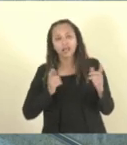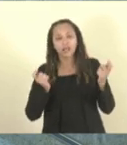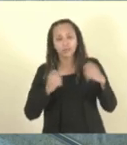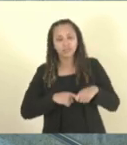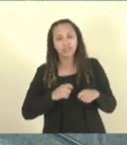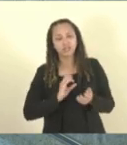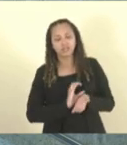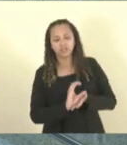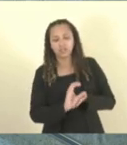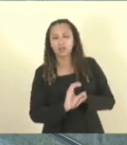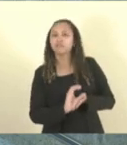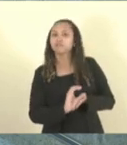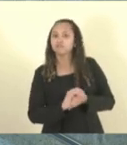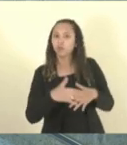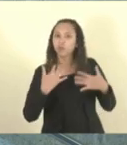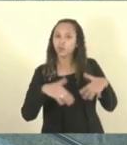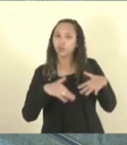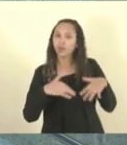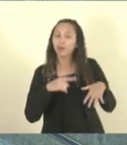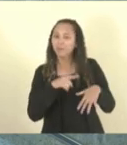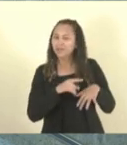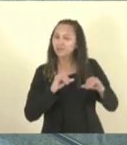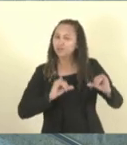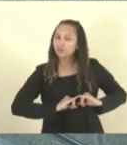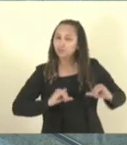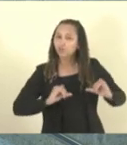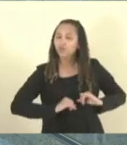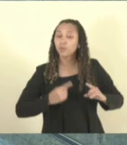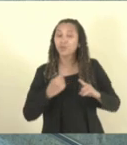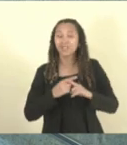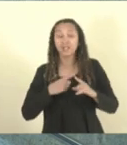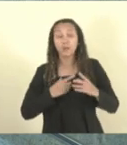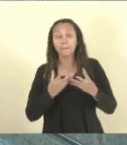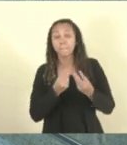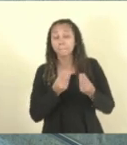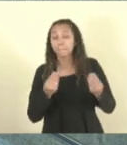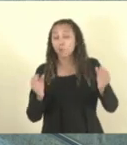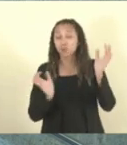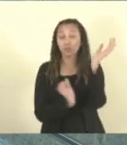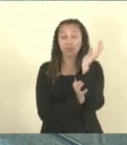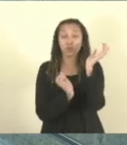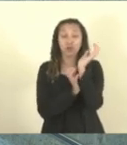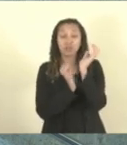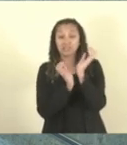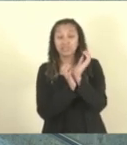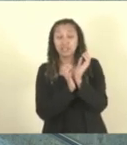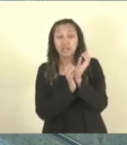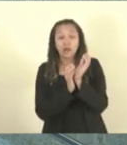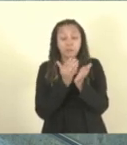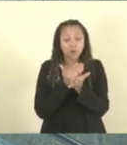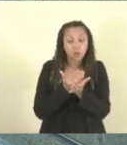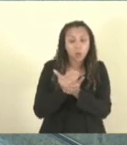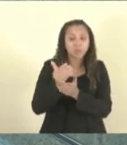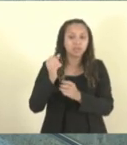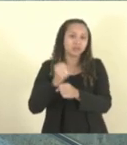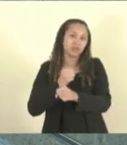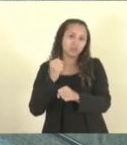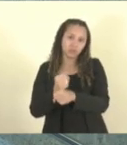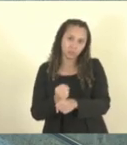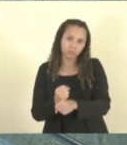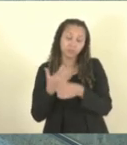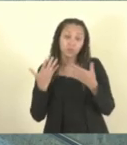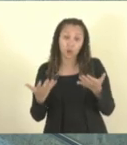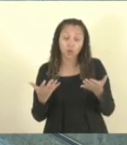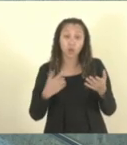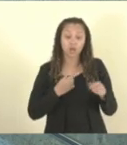grande, mas vinha sofrendo com dificuldade burocrática para executar as obras. E agora, com a equipe, com a